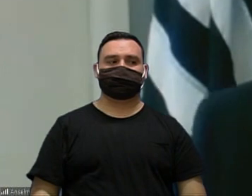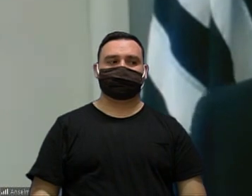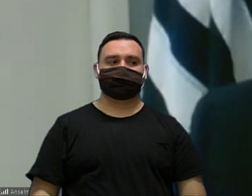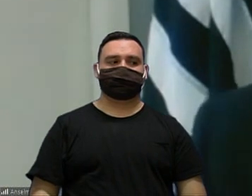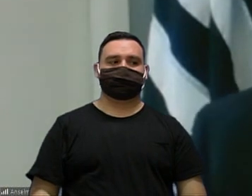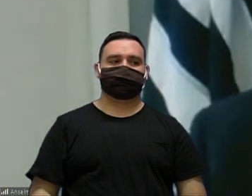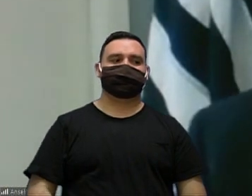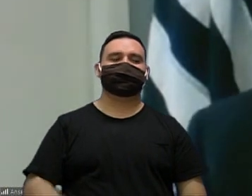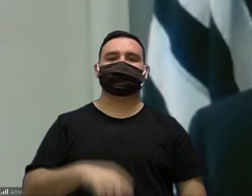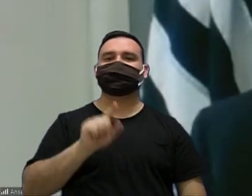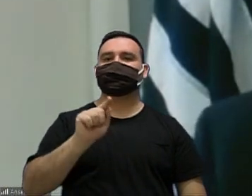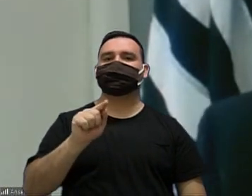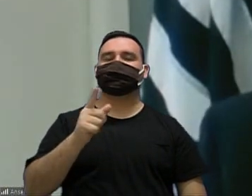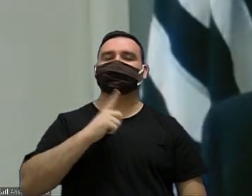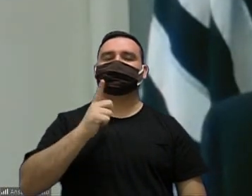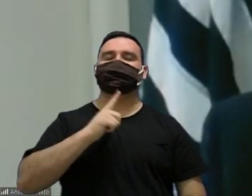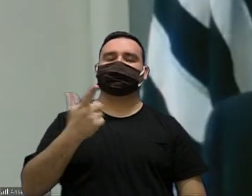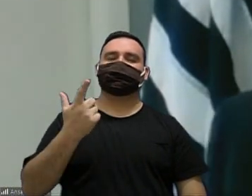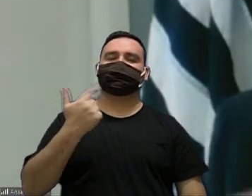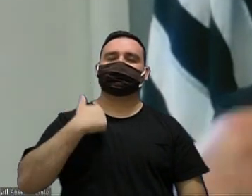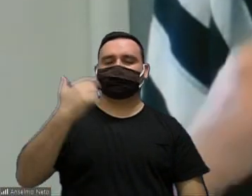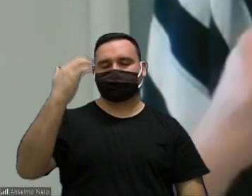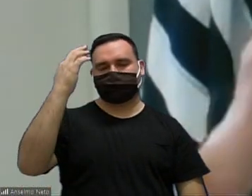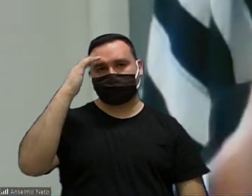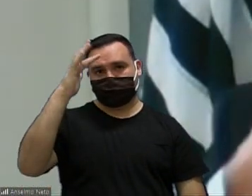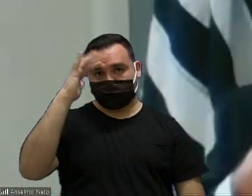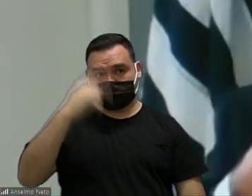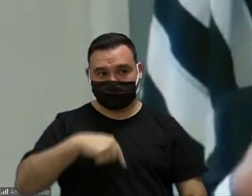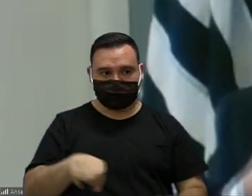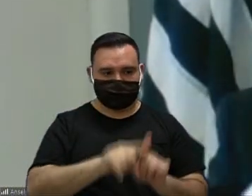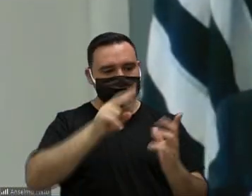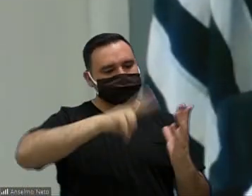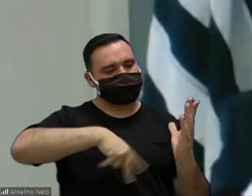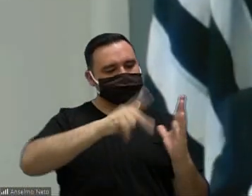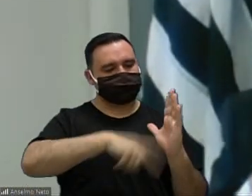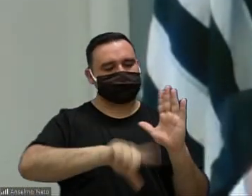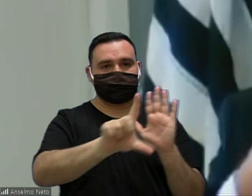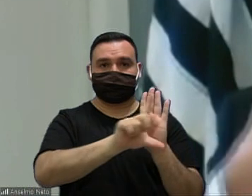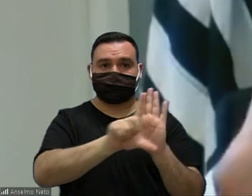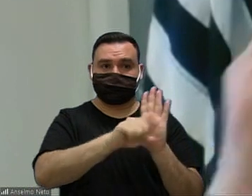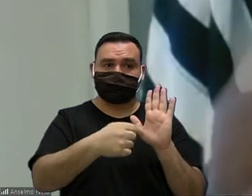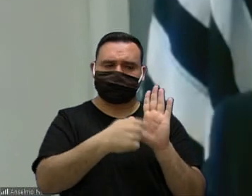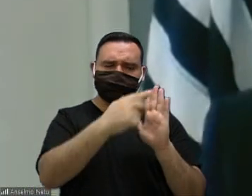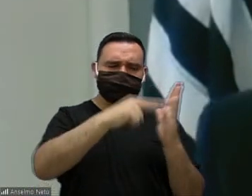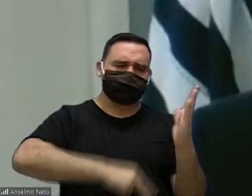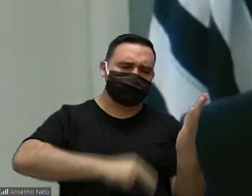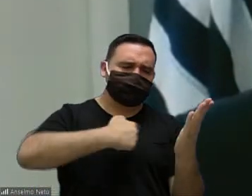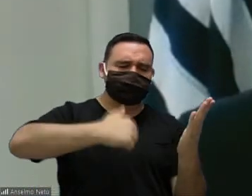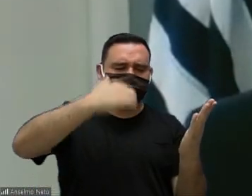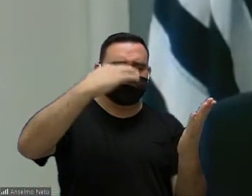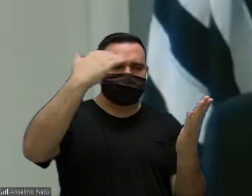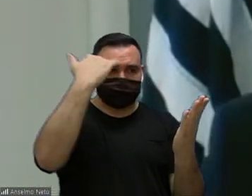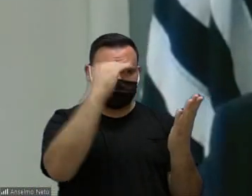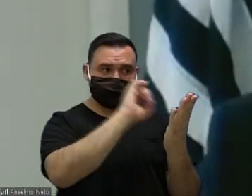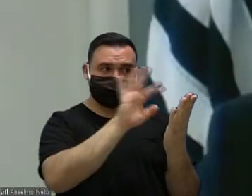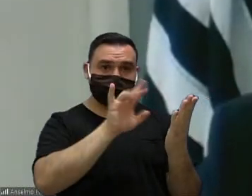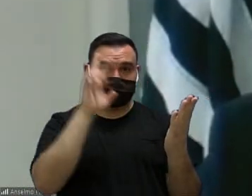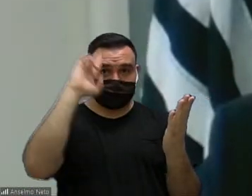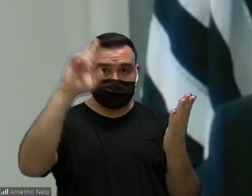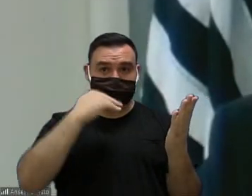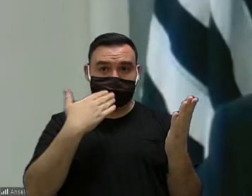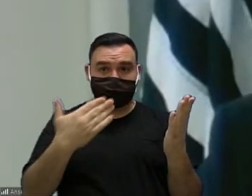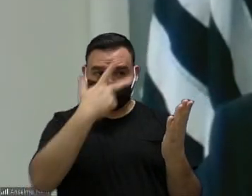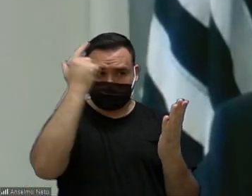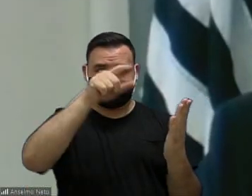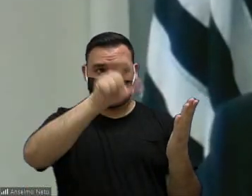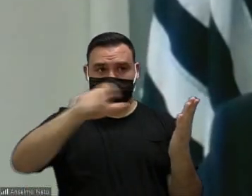vereador Péricles eu entendendo aqui olhando o projeto de lei eu entendi que vossa excelência está pedindo que essas